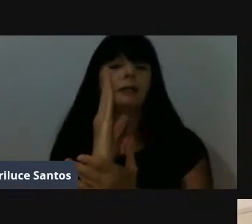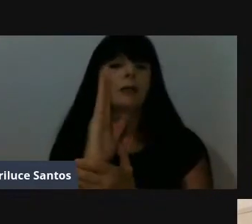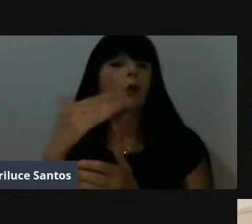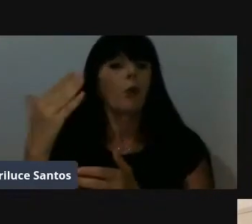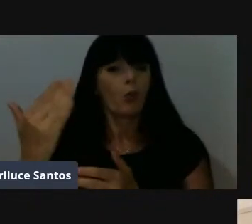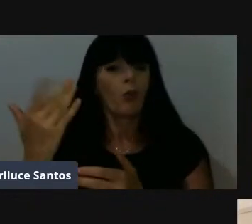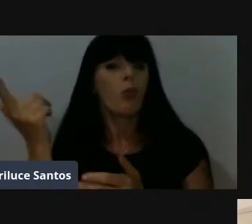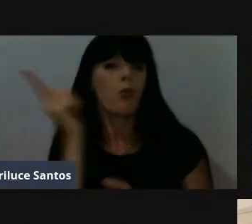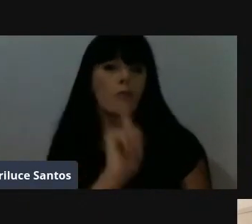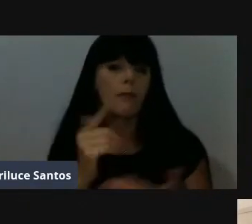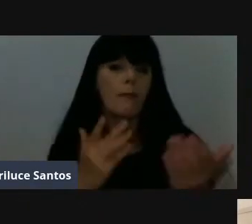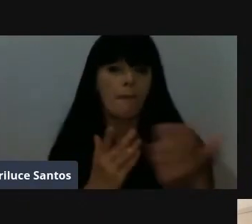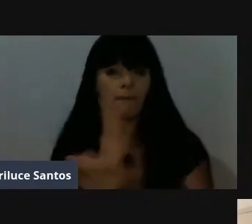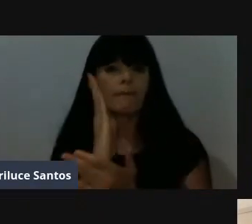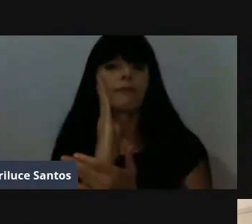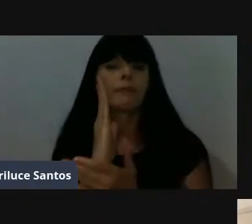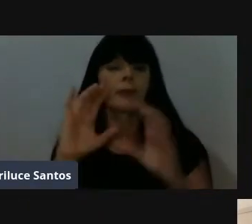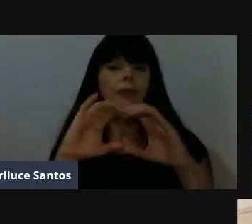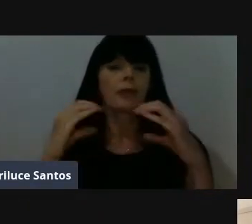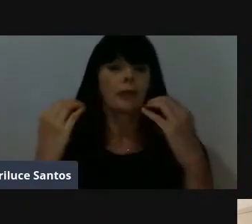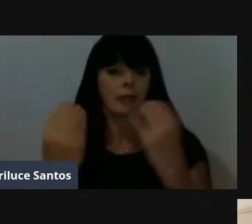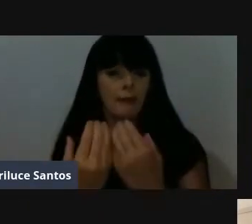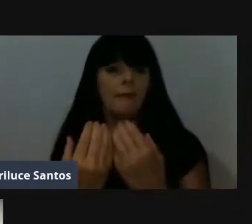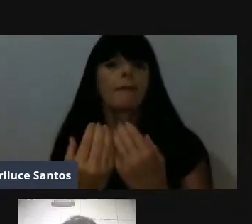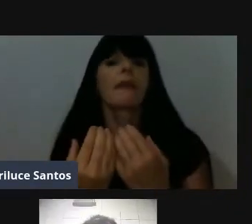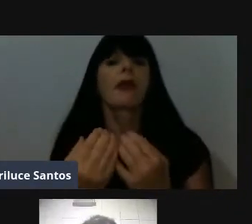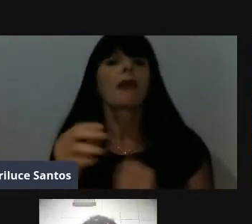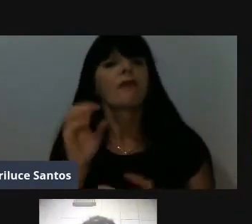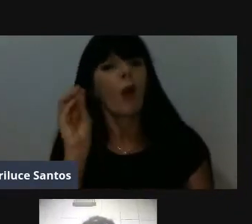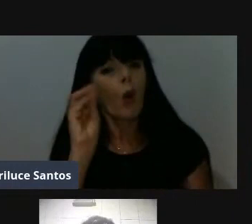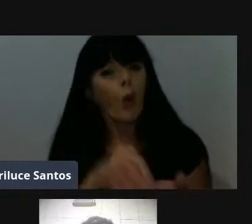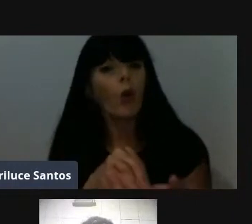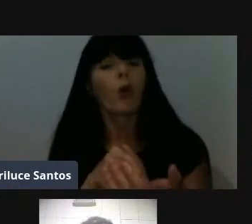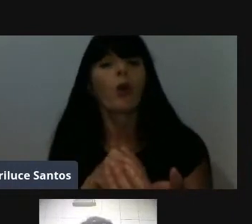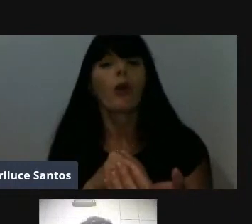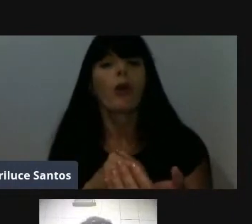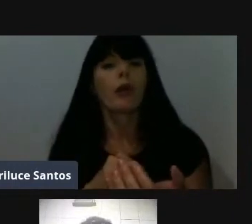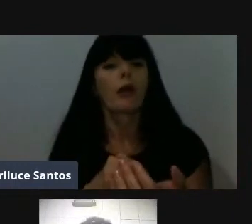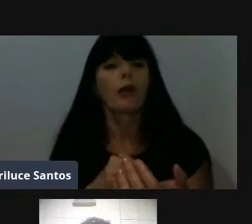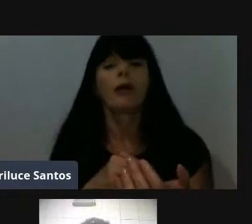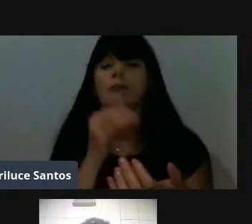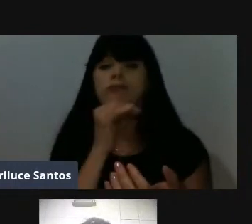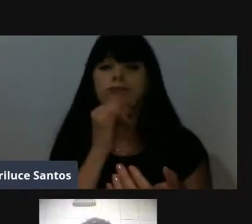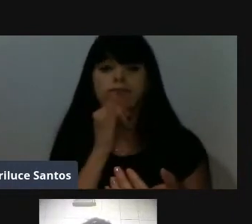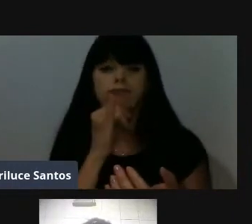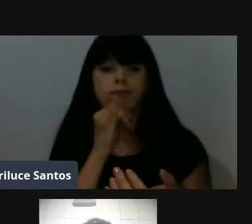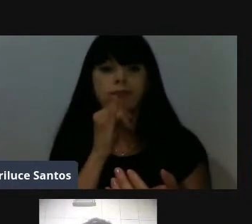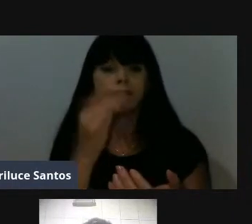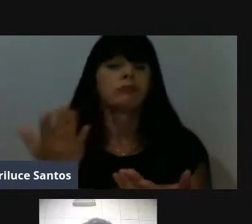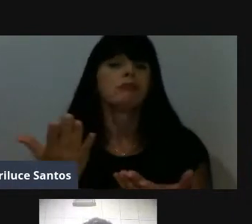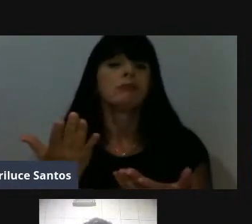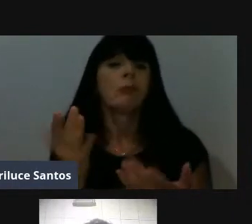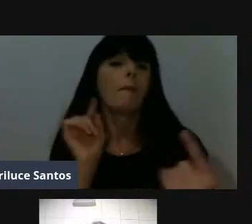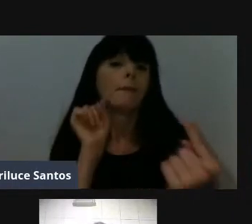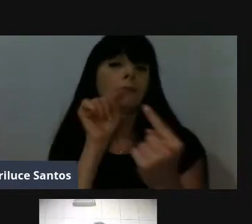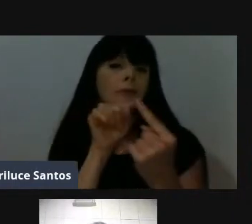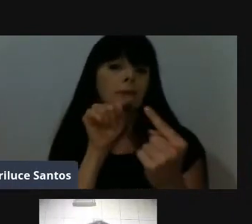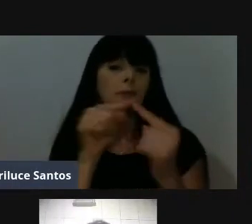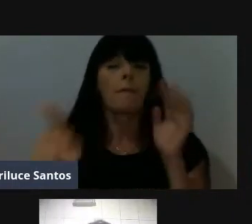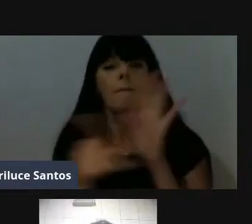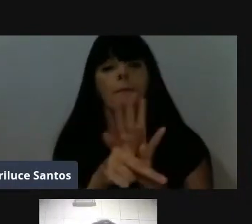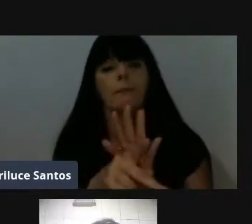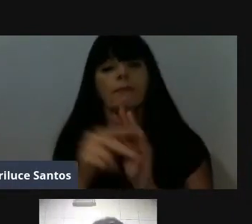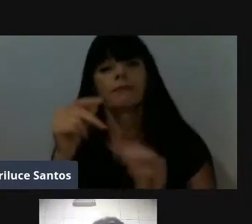aprovadas na Câmara, no plenário da Câmara Municipal de Itapeceria, que é que vai dar o norte para o prefeito trabalhar.